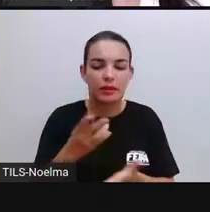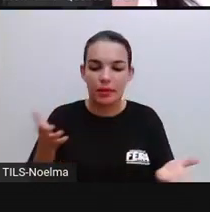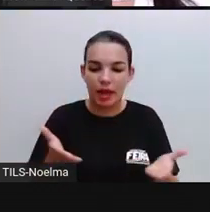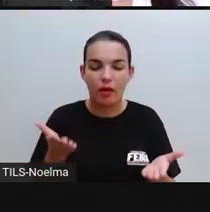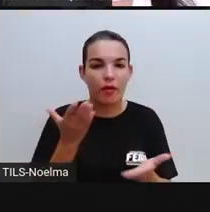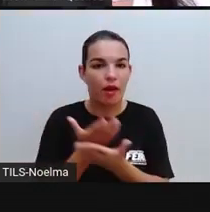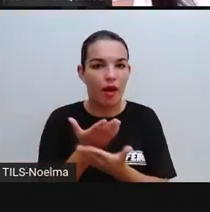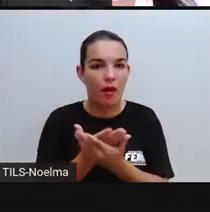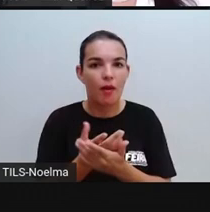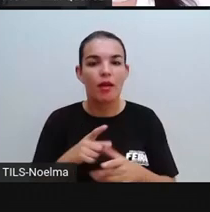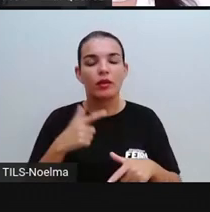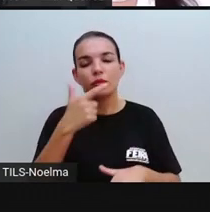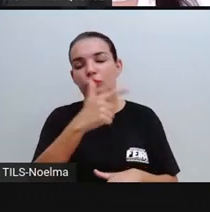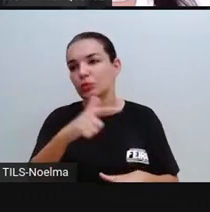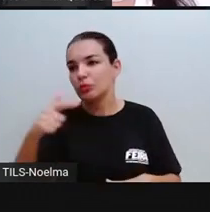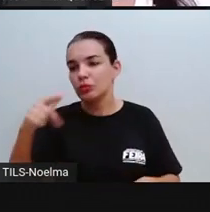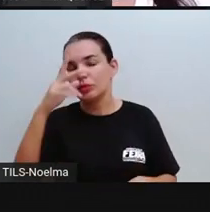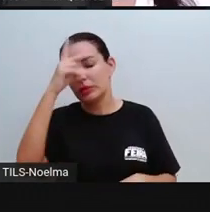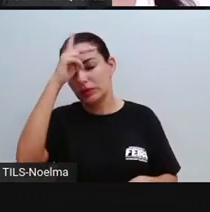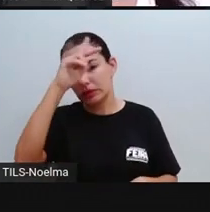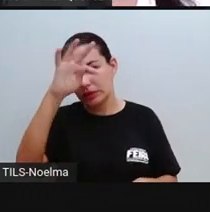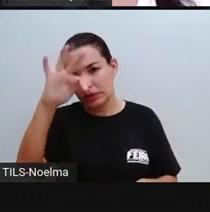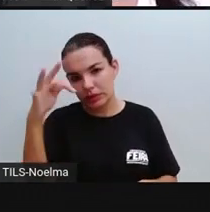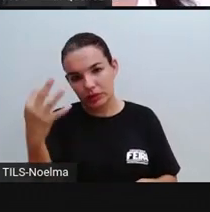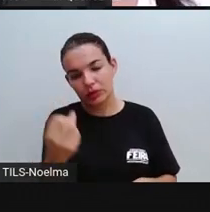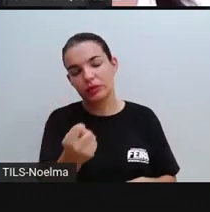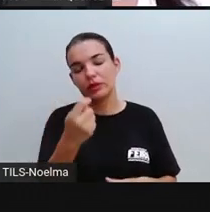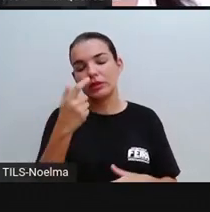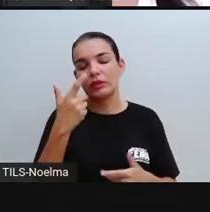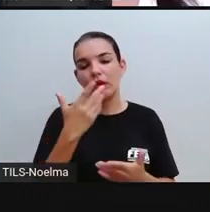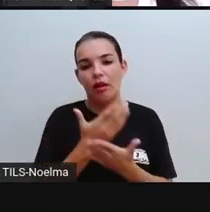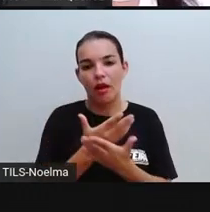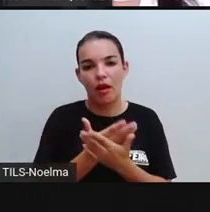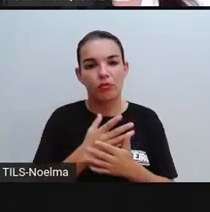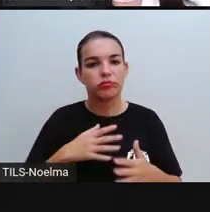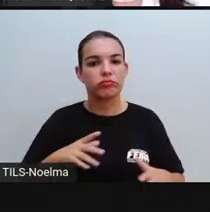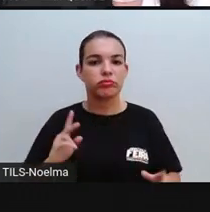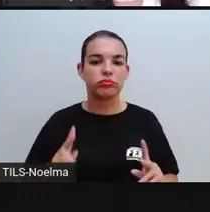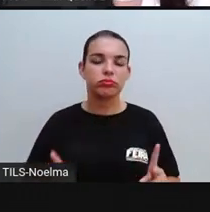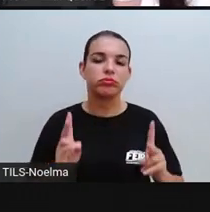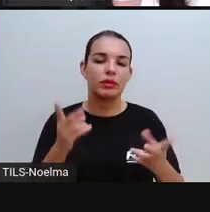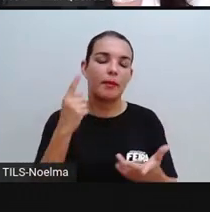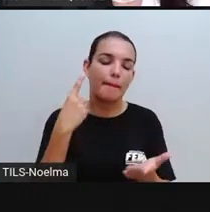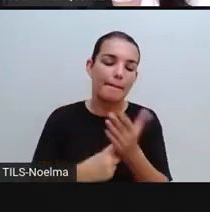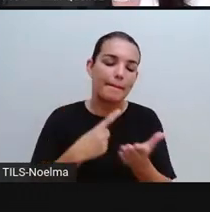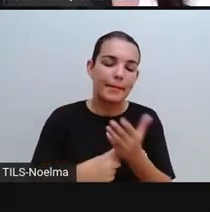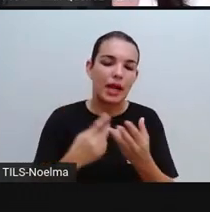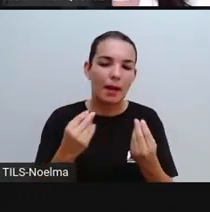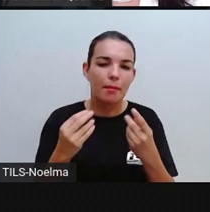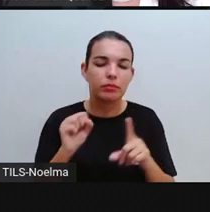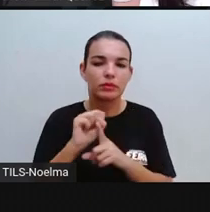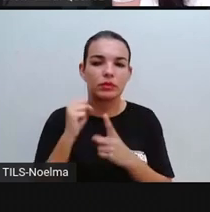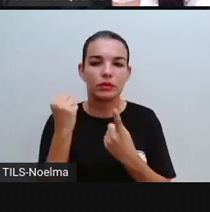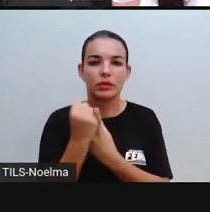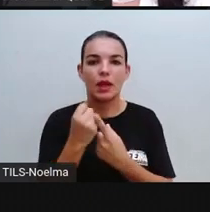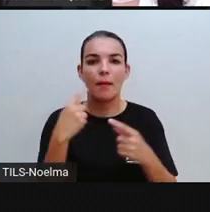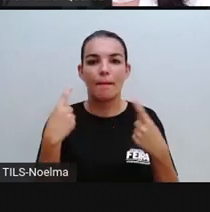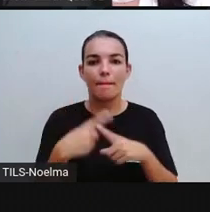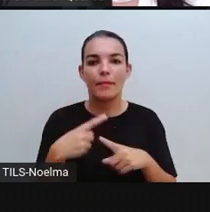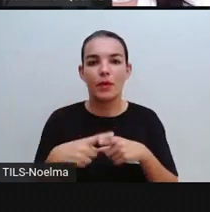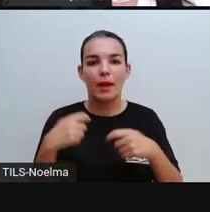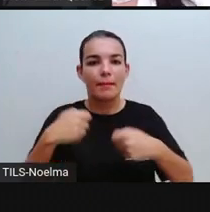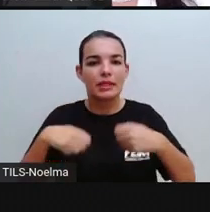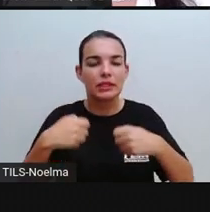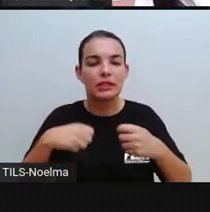mas em todas as demais aulas. É algo que marca bastante a nossa sociedade, que a gente tem que vencer isso,